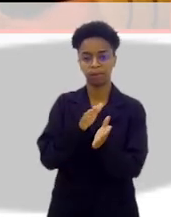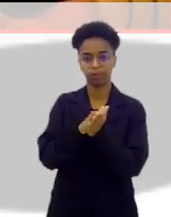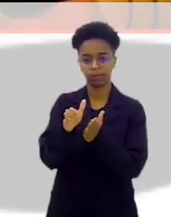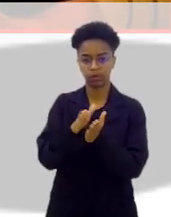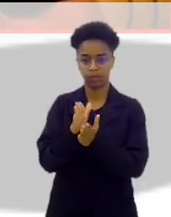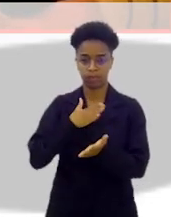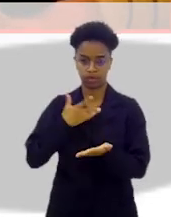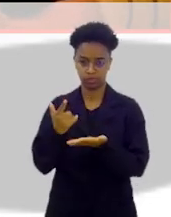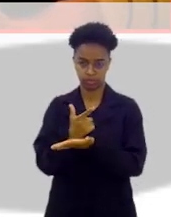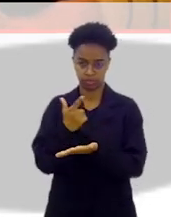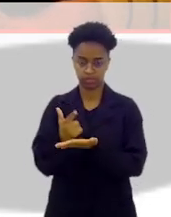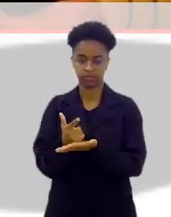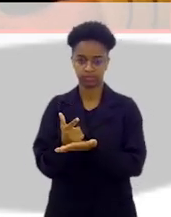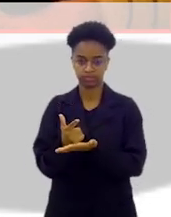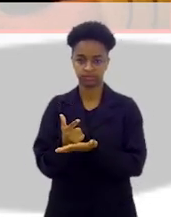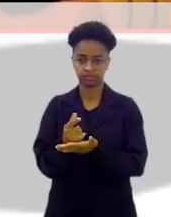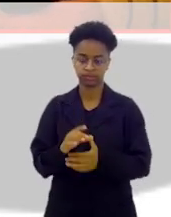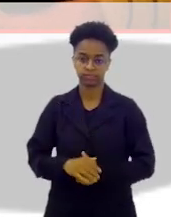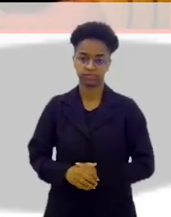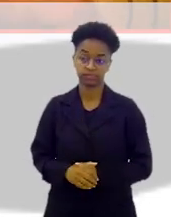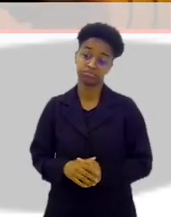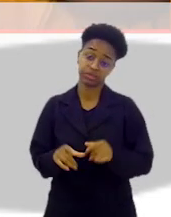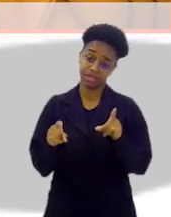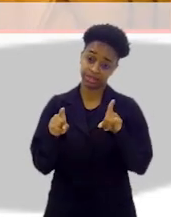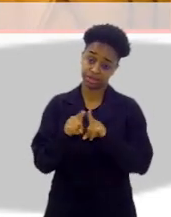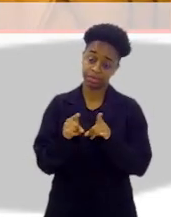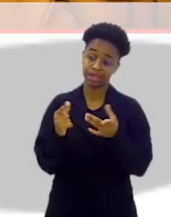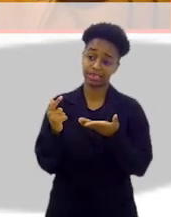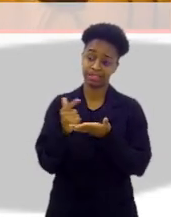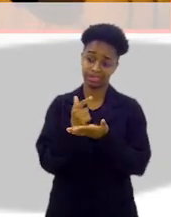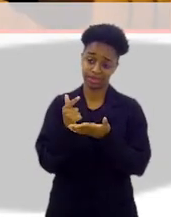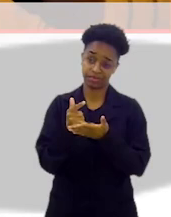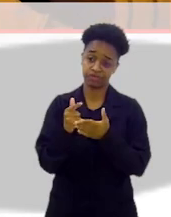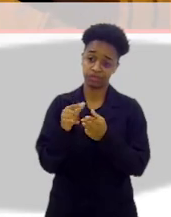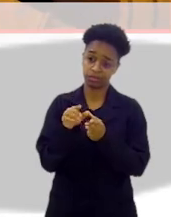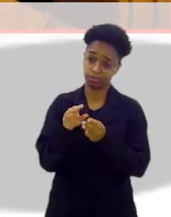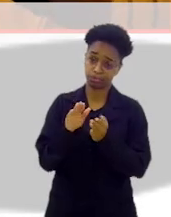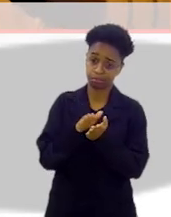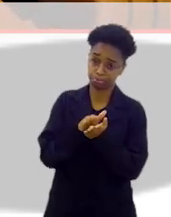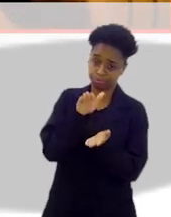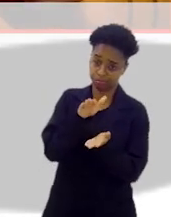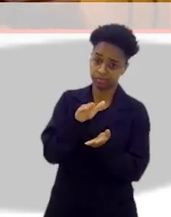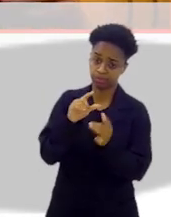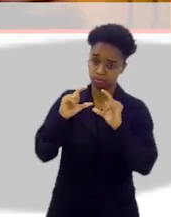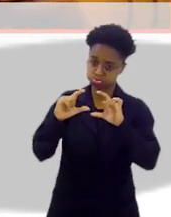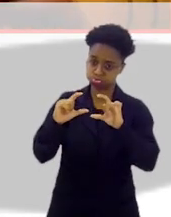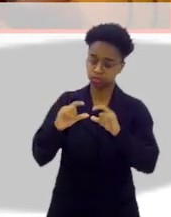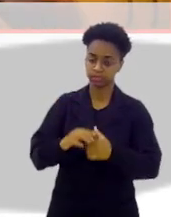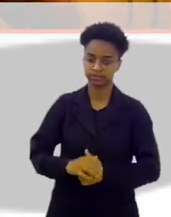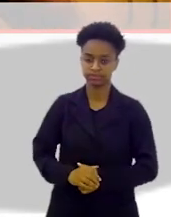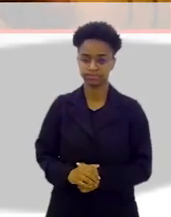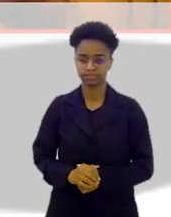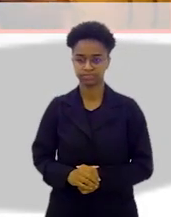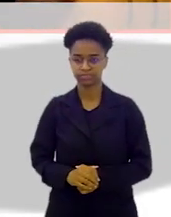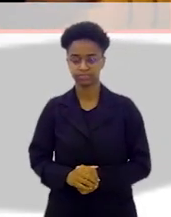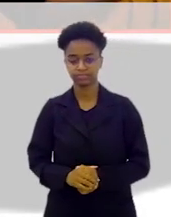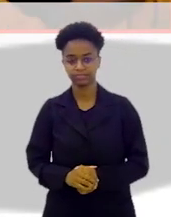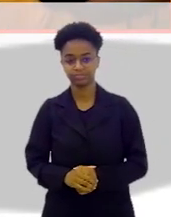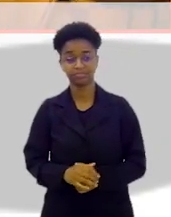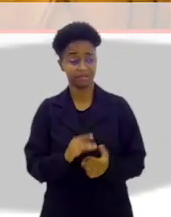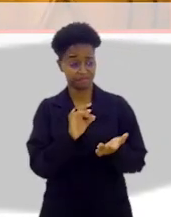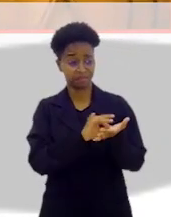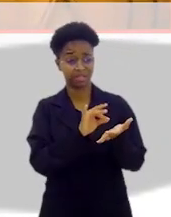publicou esse livro Cangalha, que também é um livro, como você pode ver, bem pronunciado,